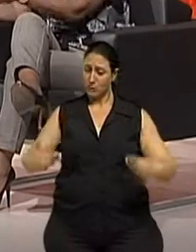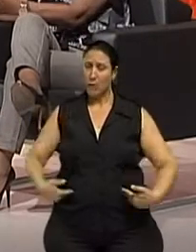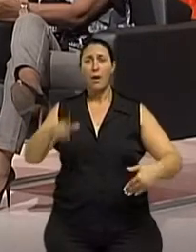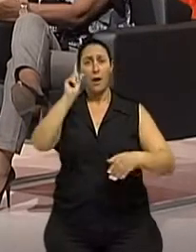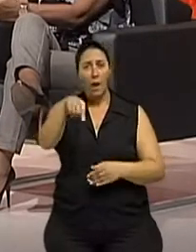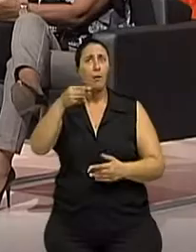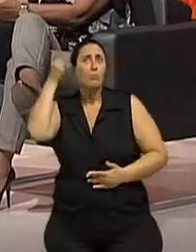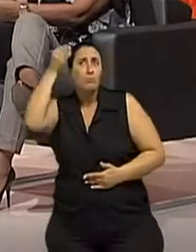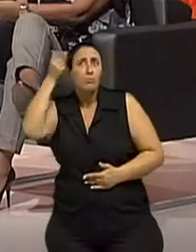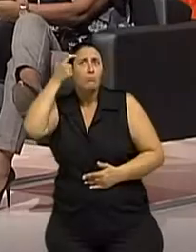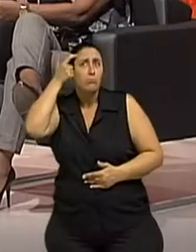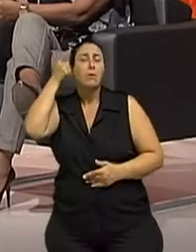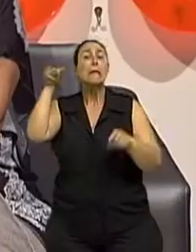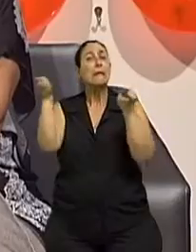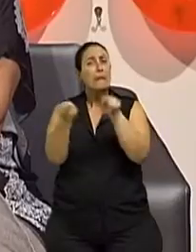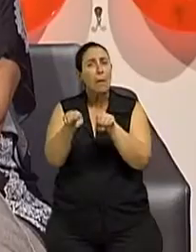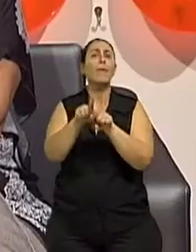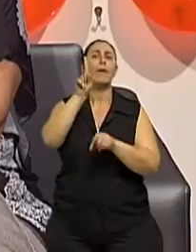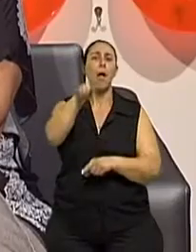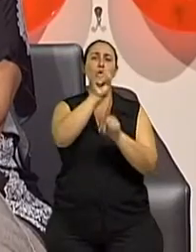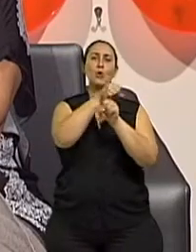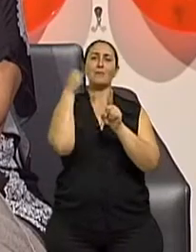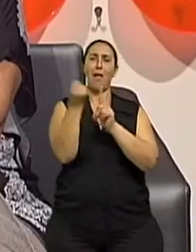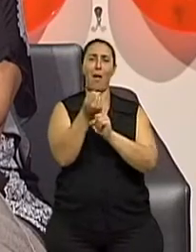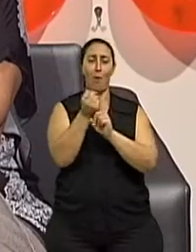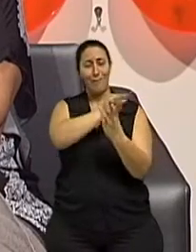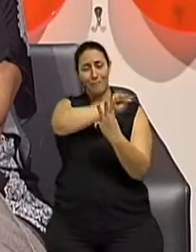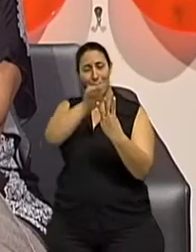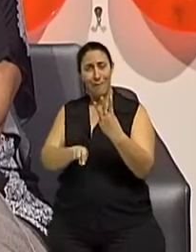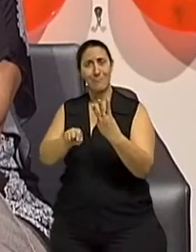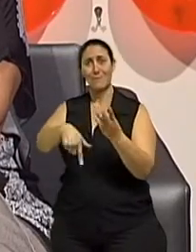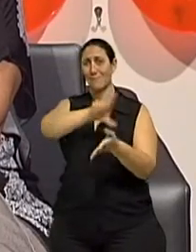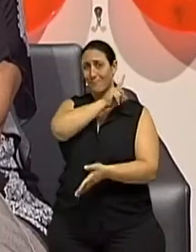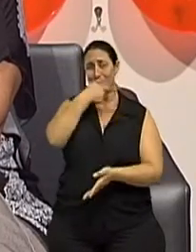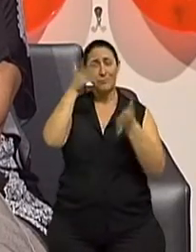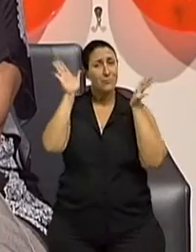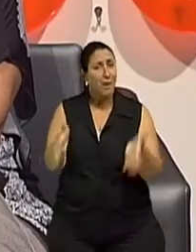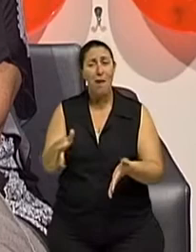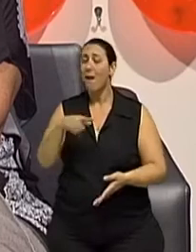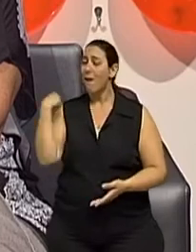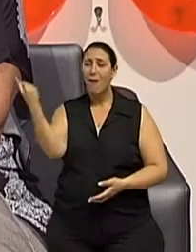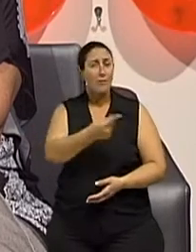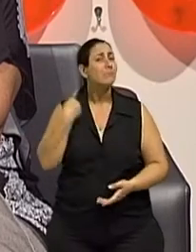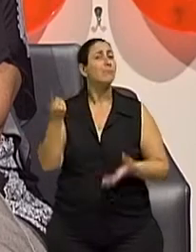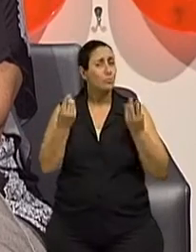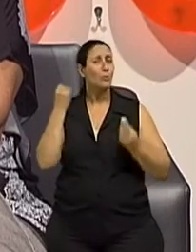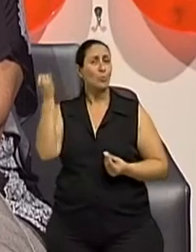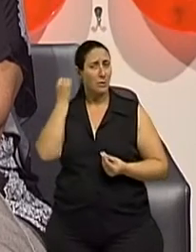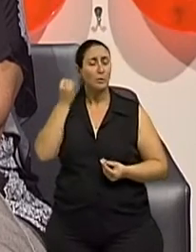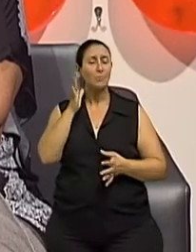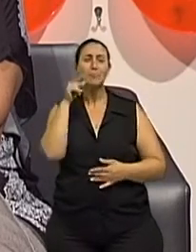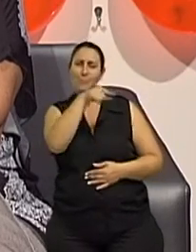social que está sendo trabalhada aí. E essa importância também, Helene, queria que tu falasse um pouquinho como gerontóloga para a terceira idade.